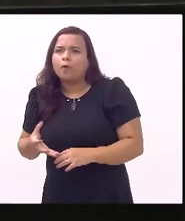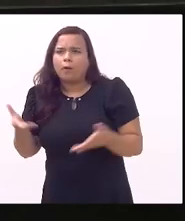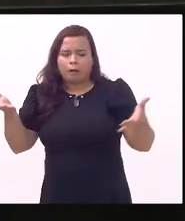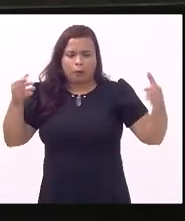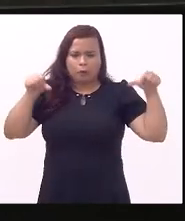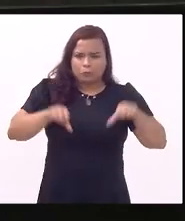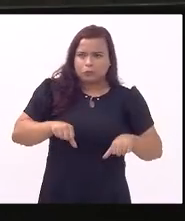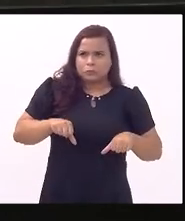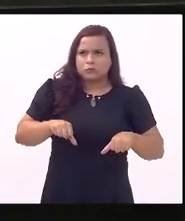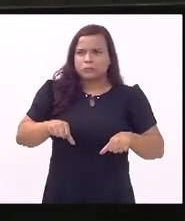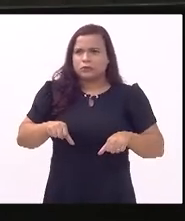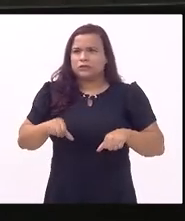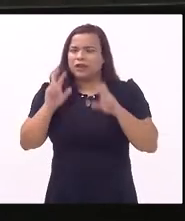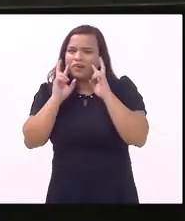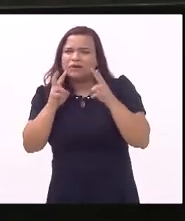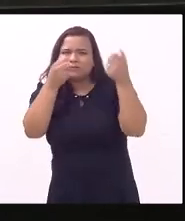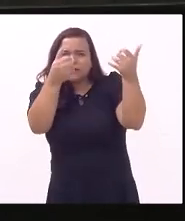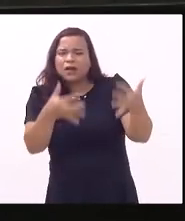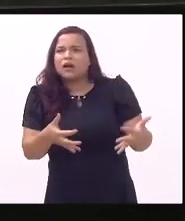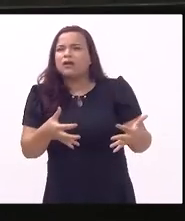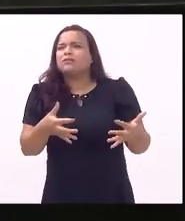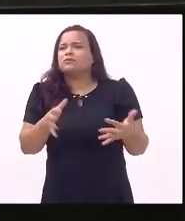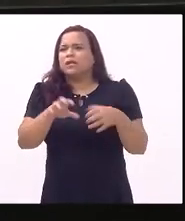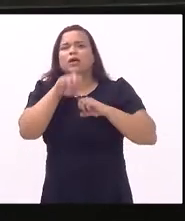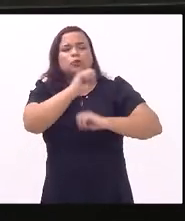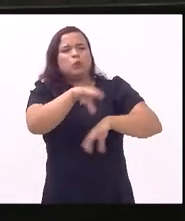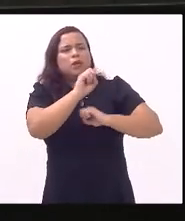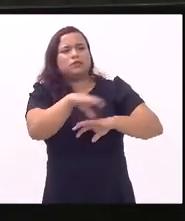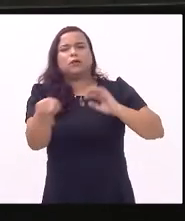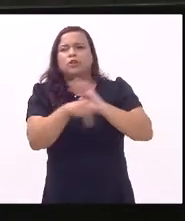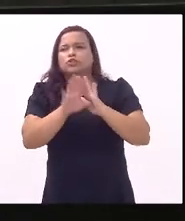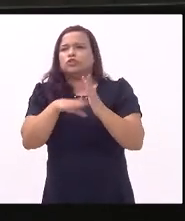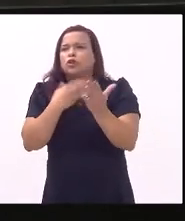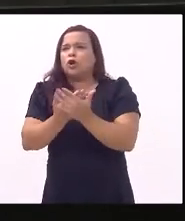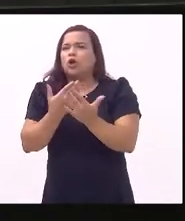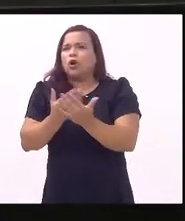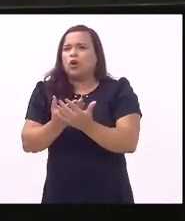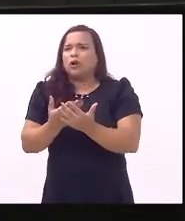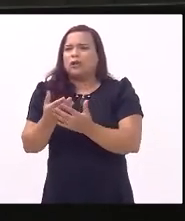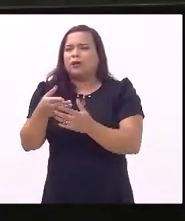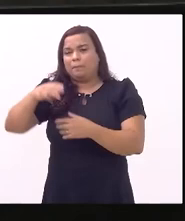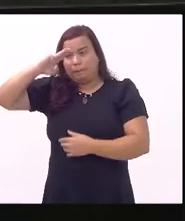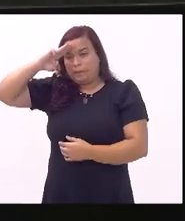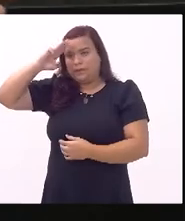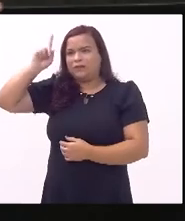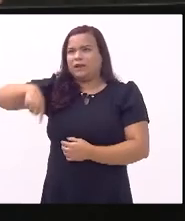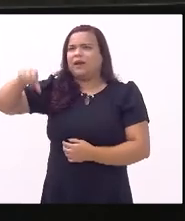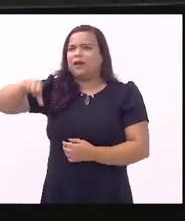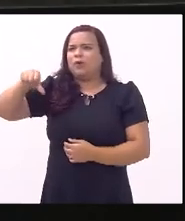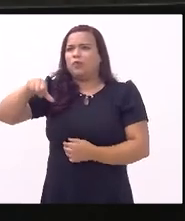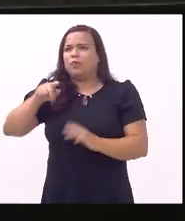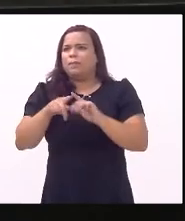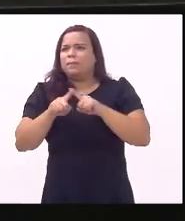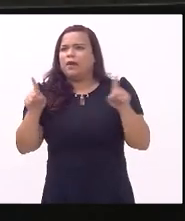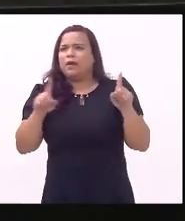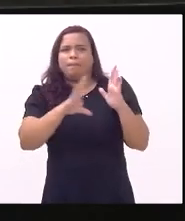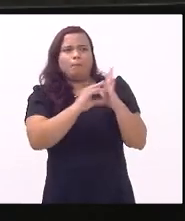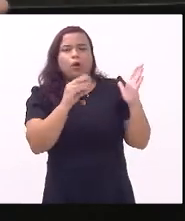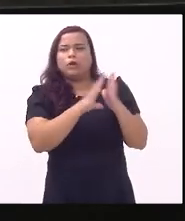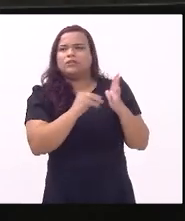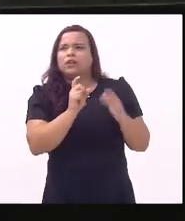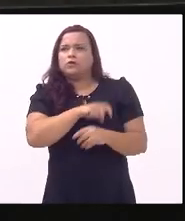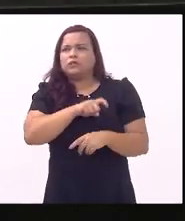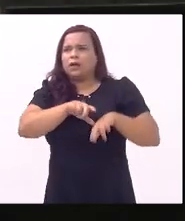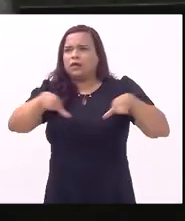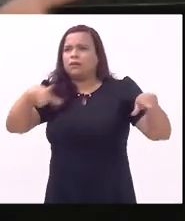aqui que a educação de uma escola cívico-militar é ruim e aquele modelo da sacanagem das escolas do